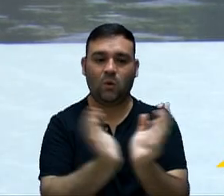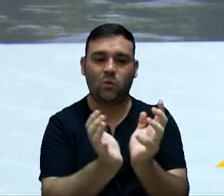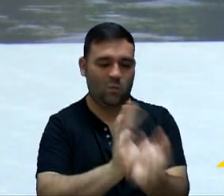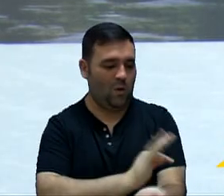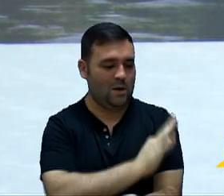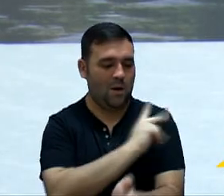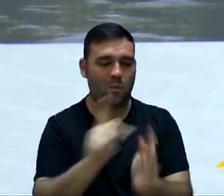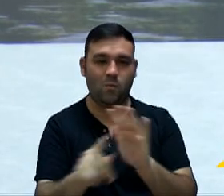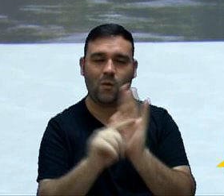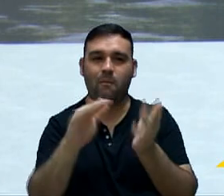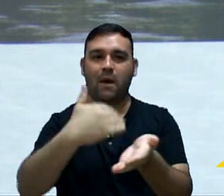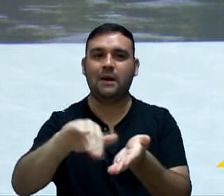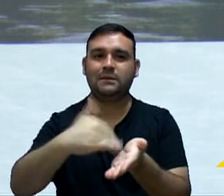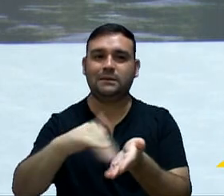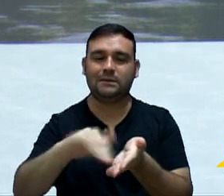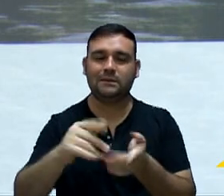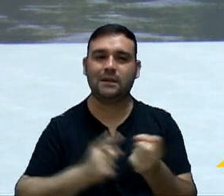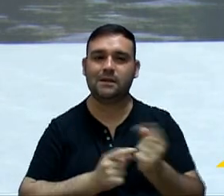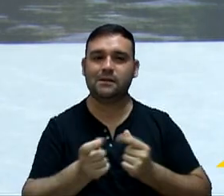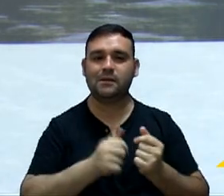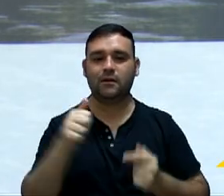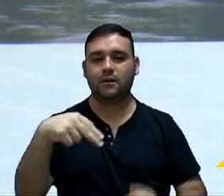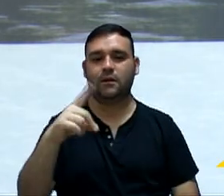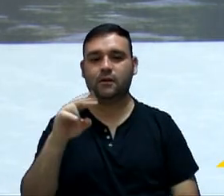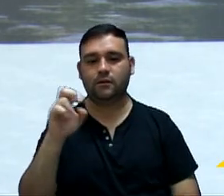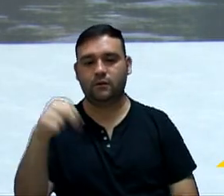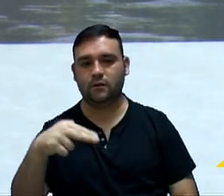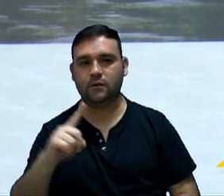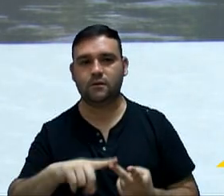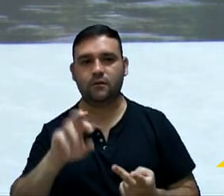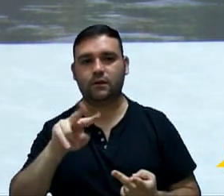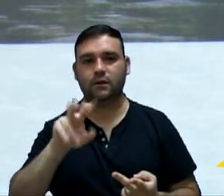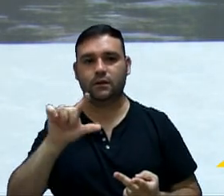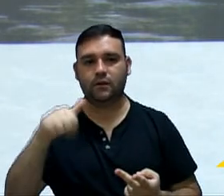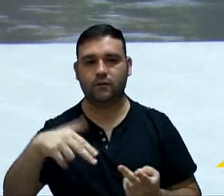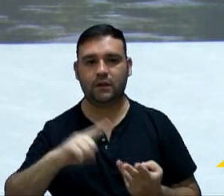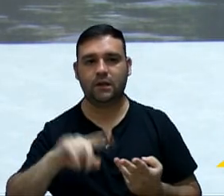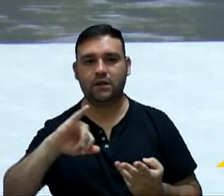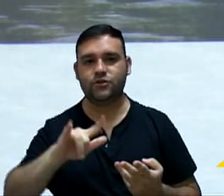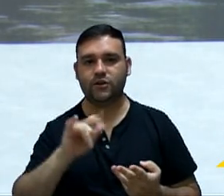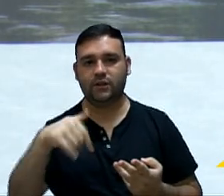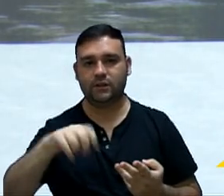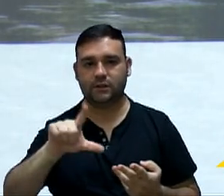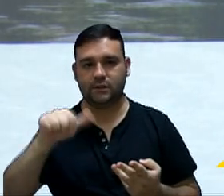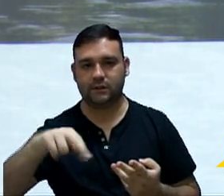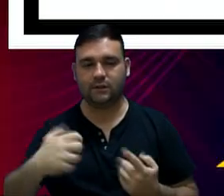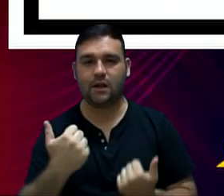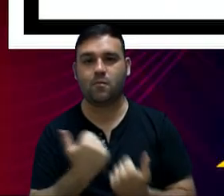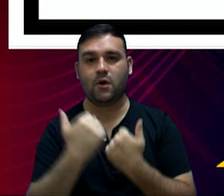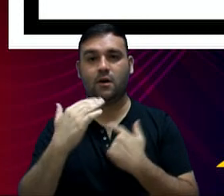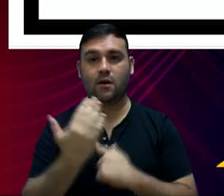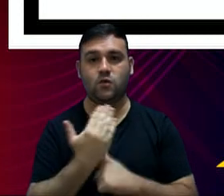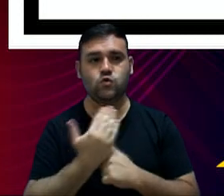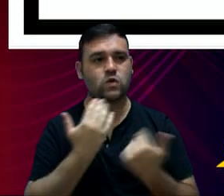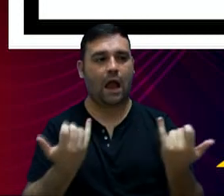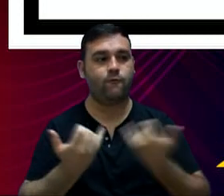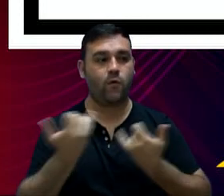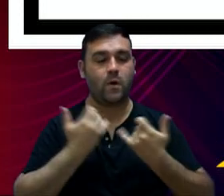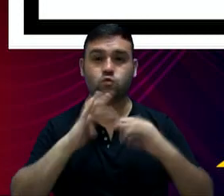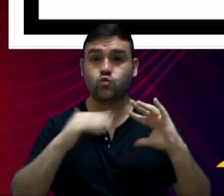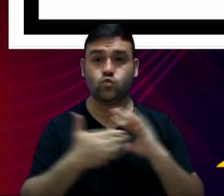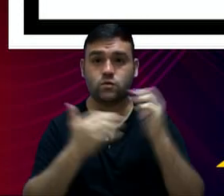técnica da Secretaria da Fazenda, o Anderson, a Evelyn e a Jacarine, que colaboraram para capturar todas essas informações,